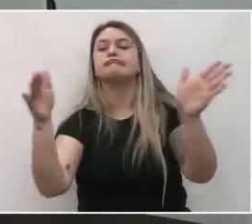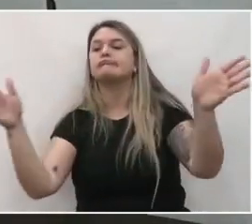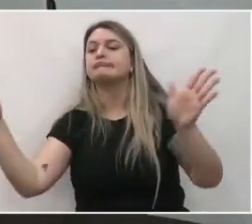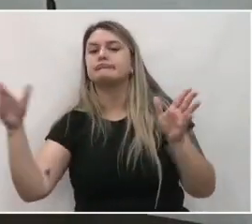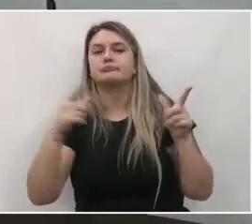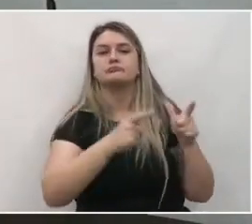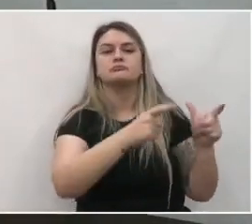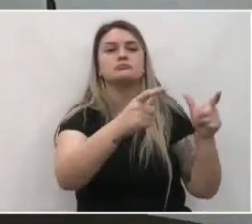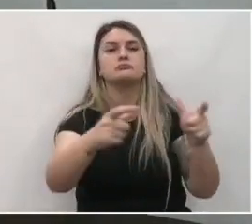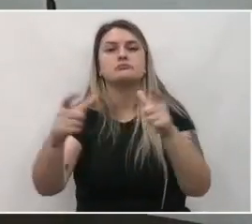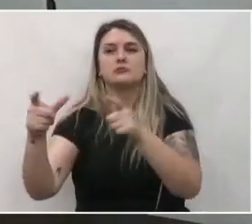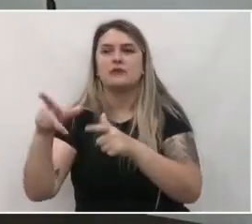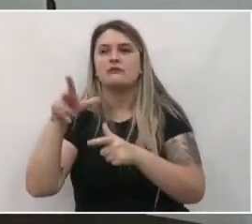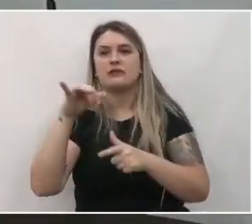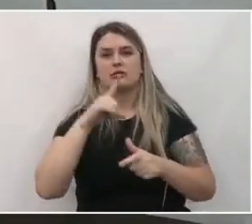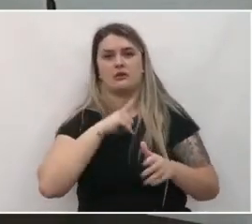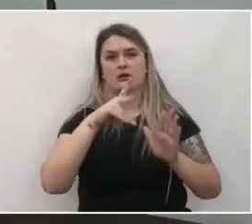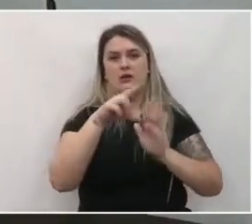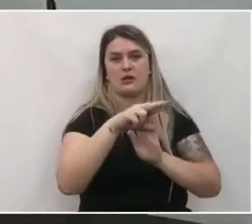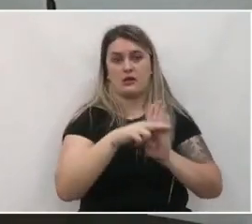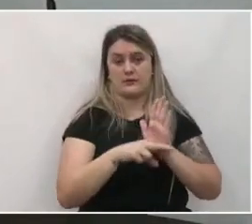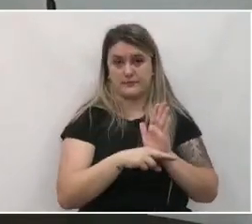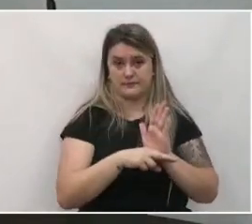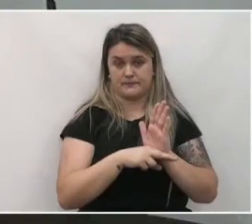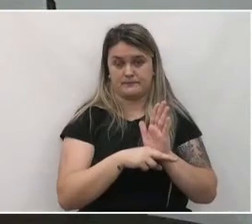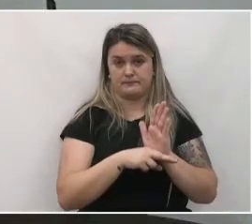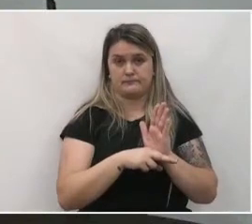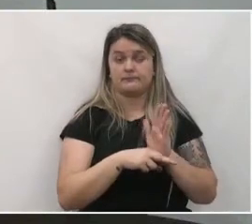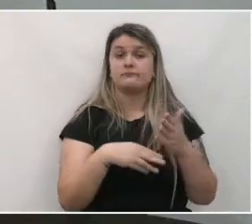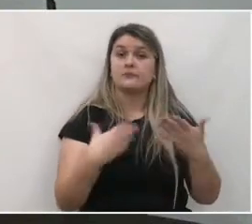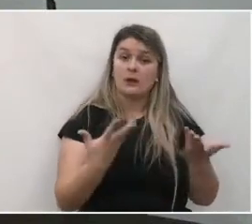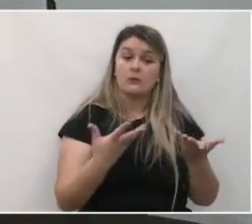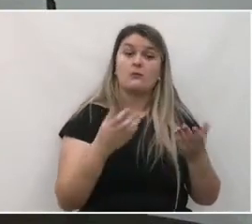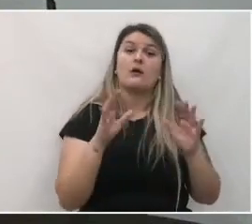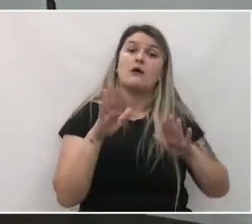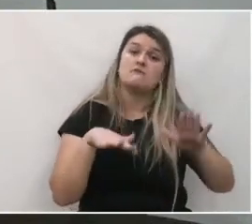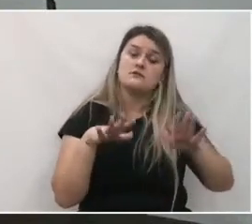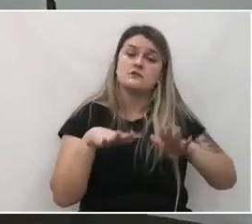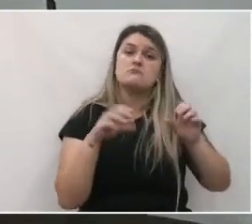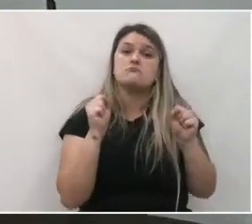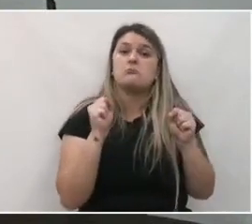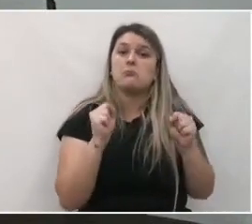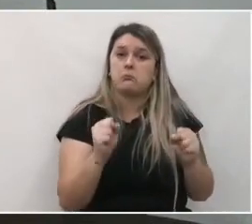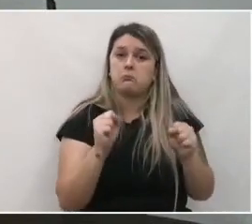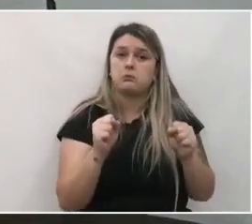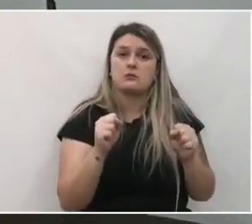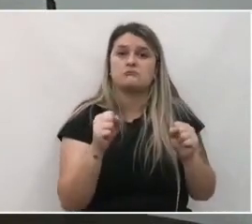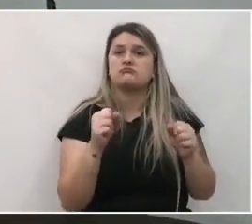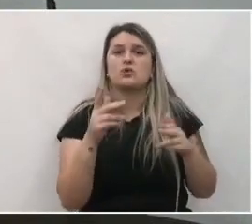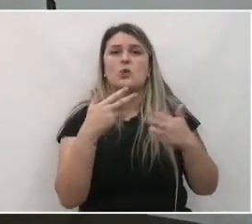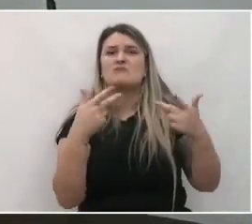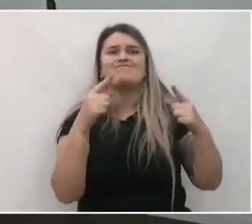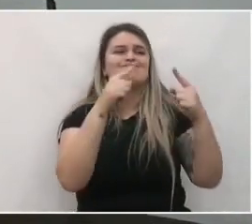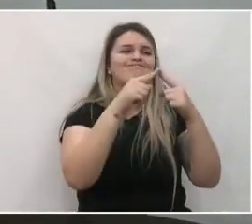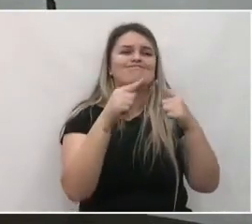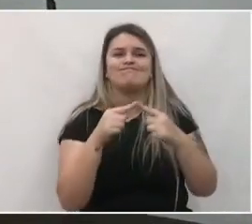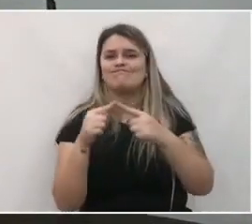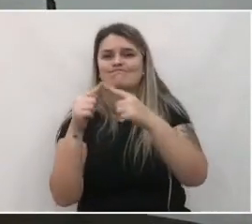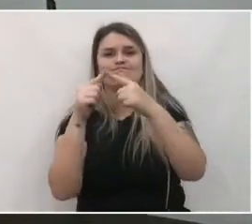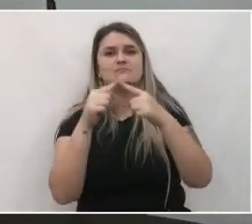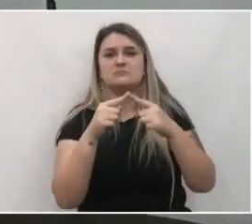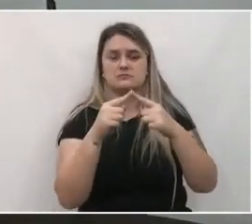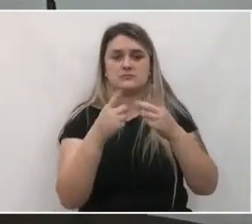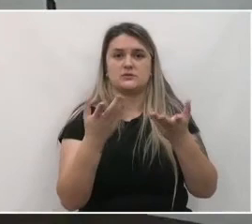vai haver todo um ordenamento. Nesse ordenamento pode ter situações que não se enquadram nem numa coisa nem em outra.